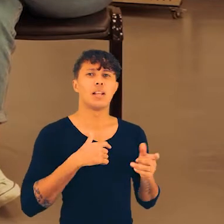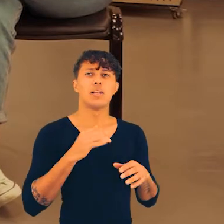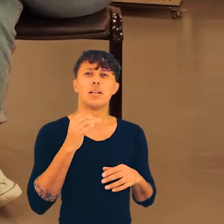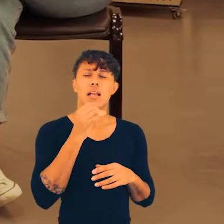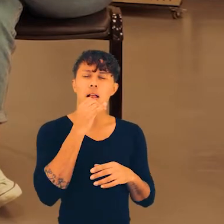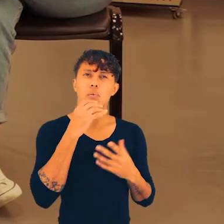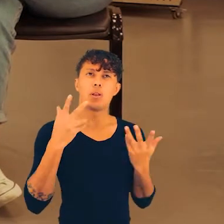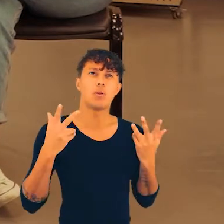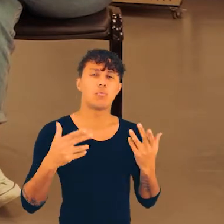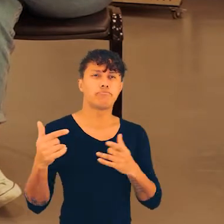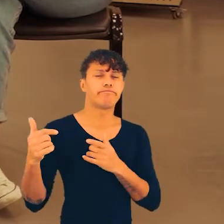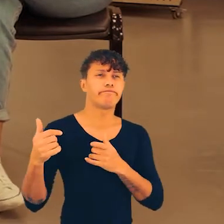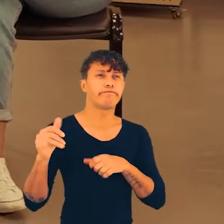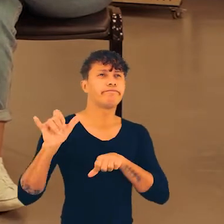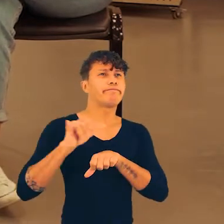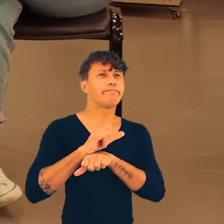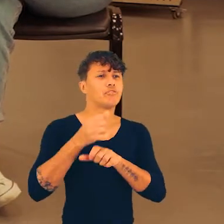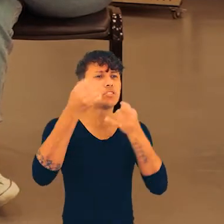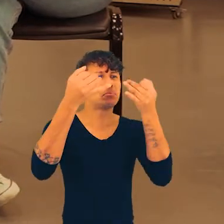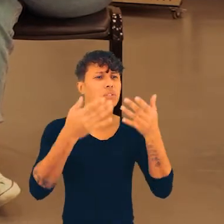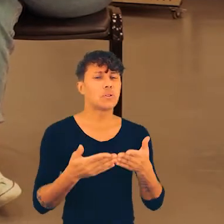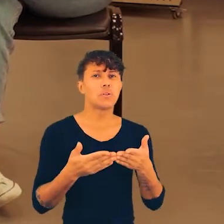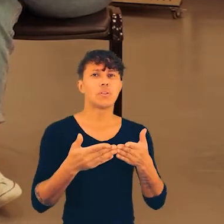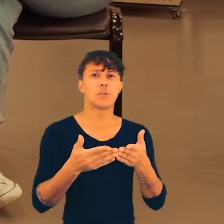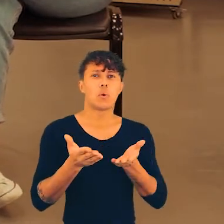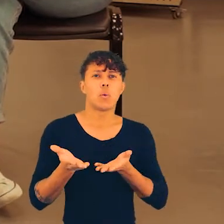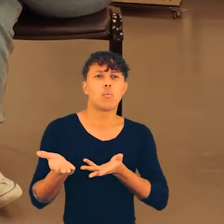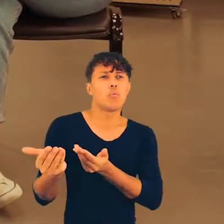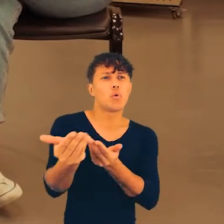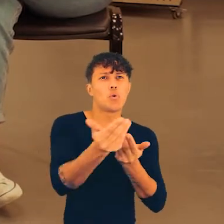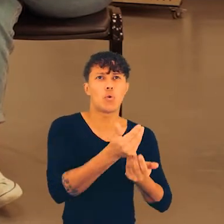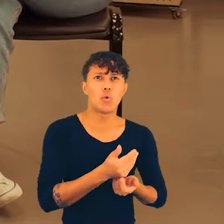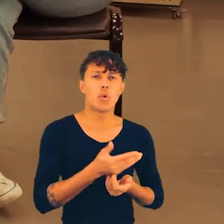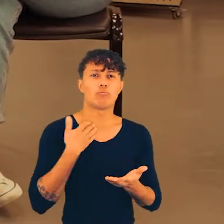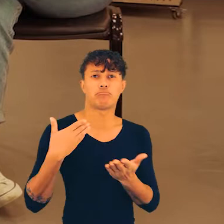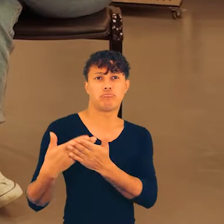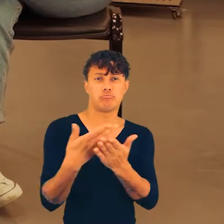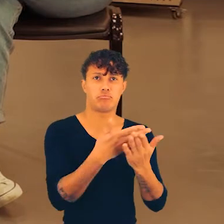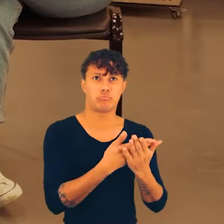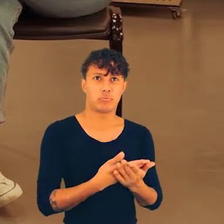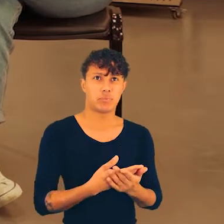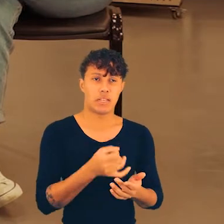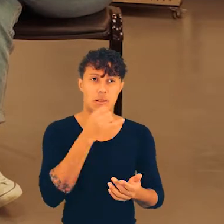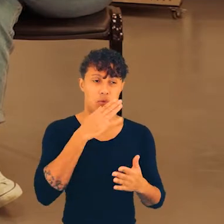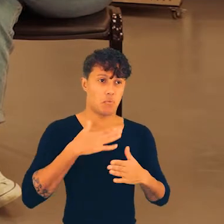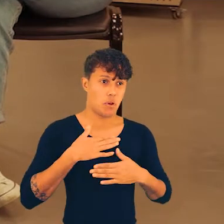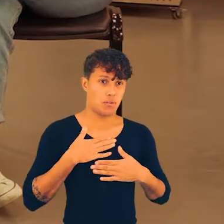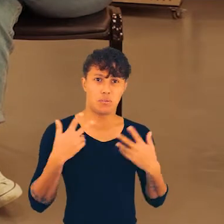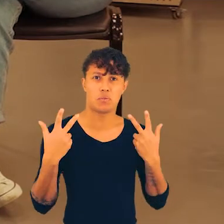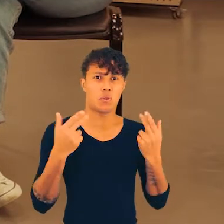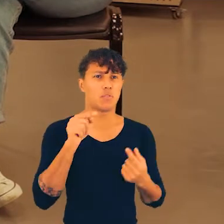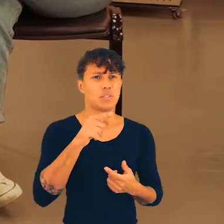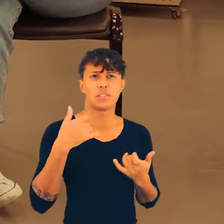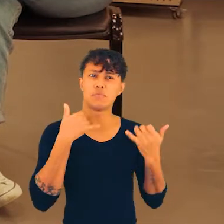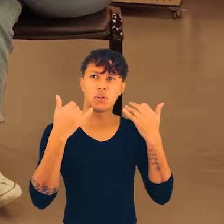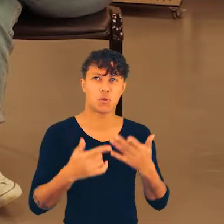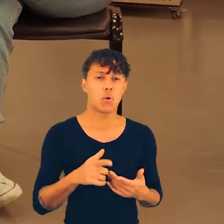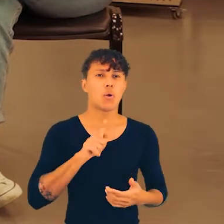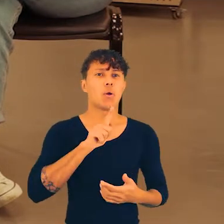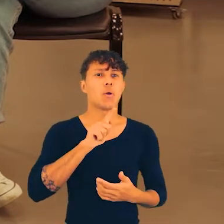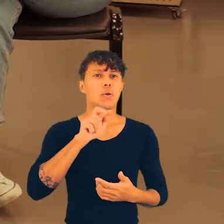Sim, indo para um caminho que é mais acessível para o jovem, o jovem estudante, que seria no meu caso.